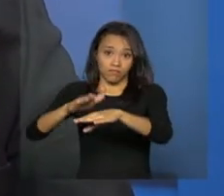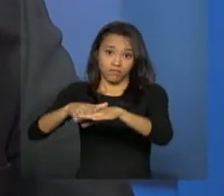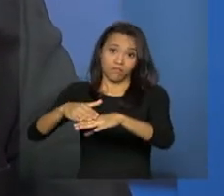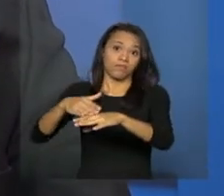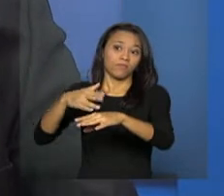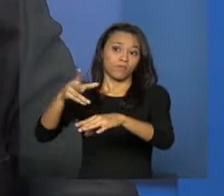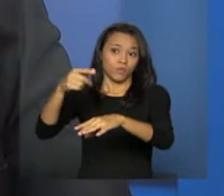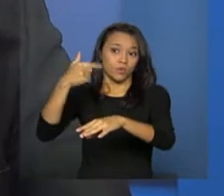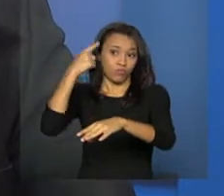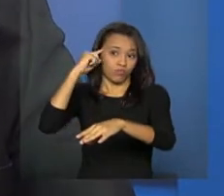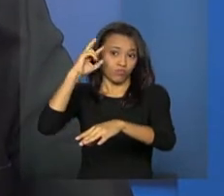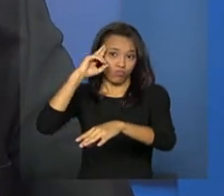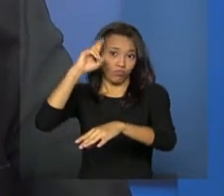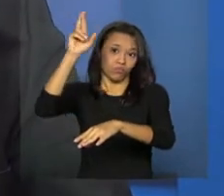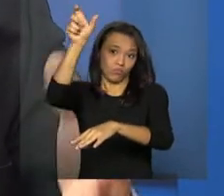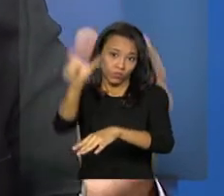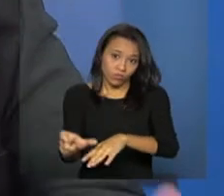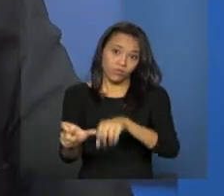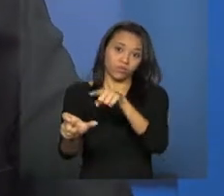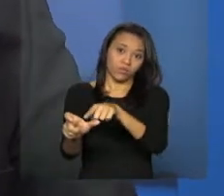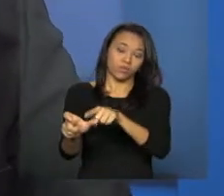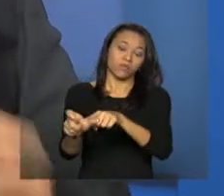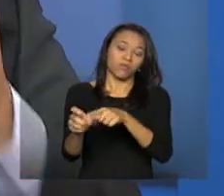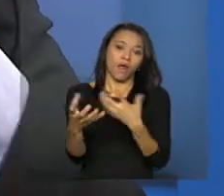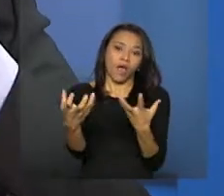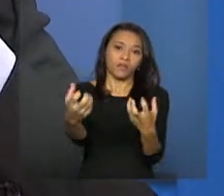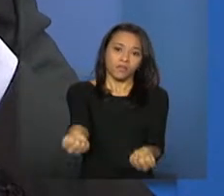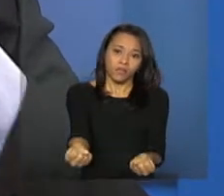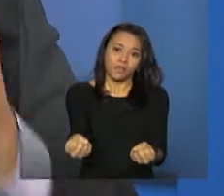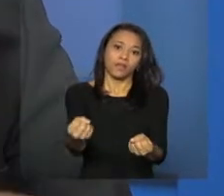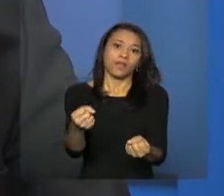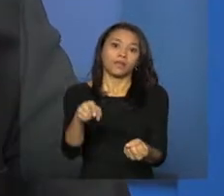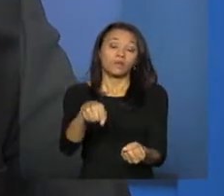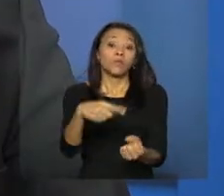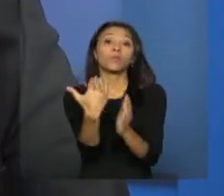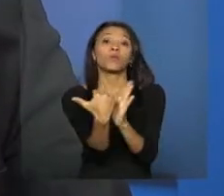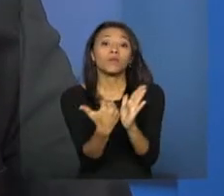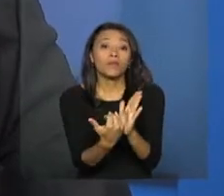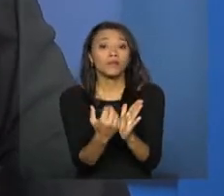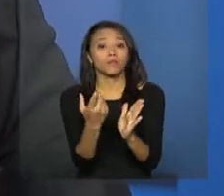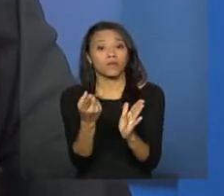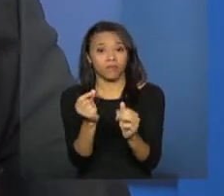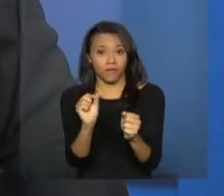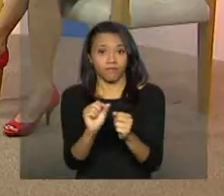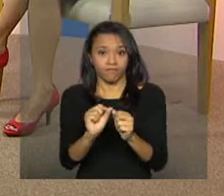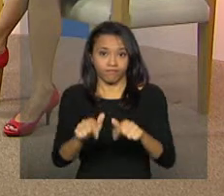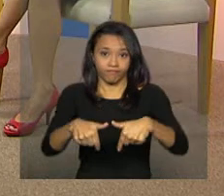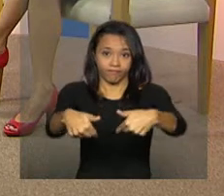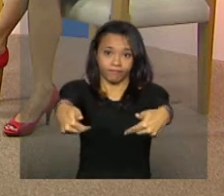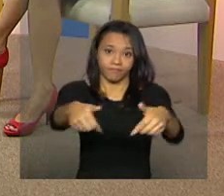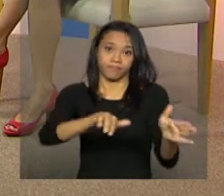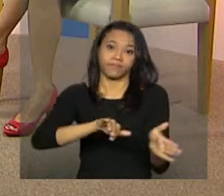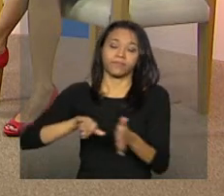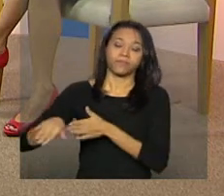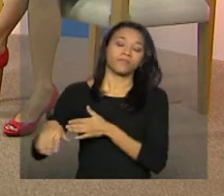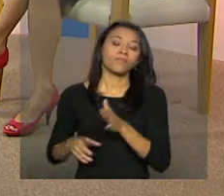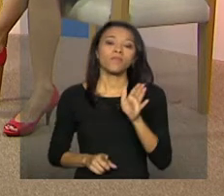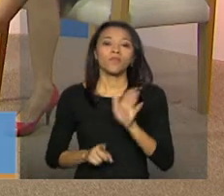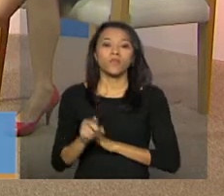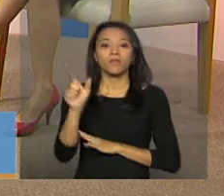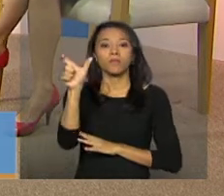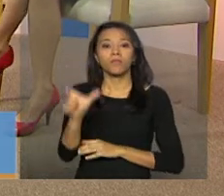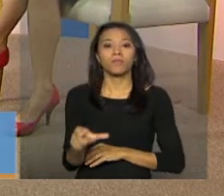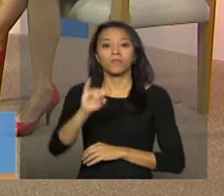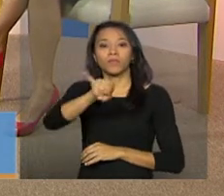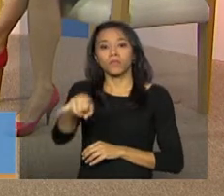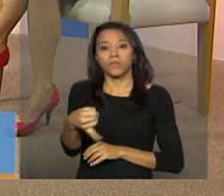para executar aquele serviço ou um determinado programa. E, José, quais são os temas